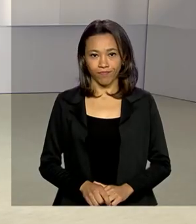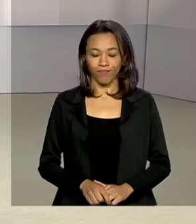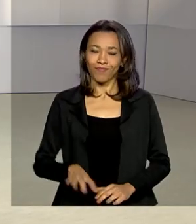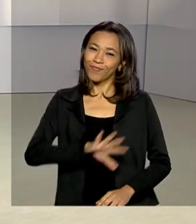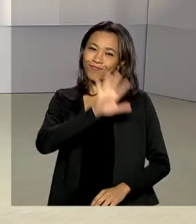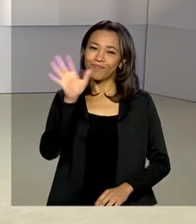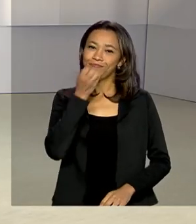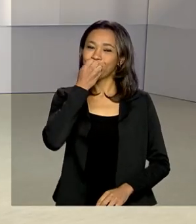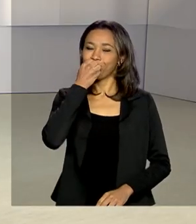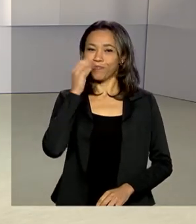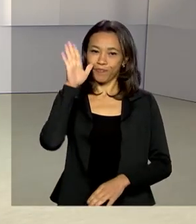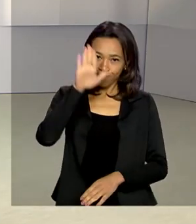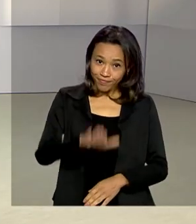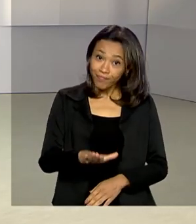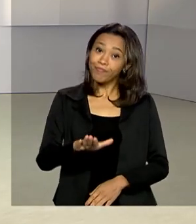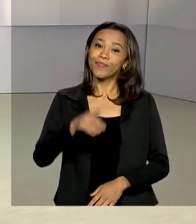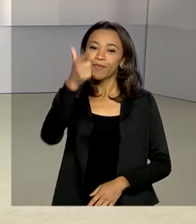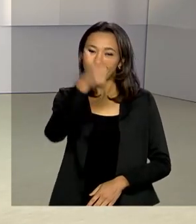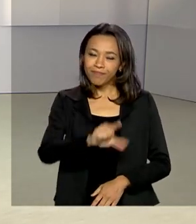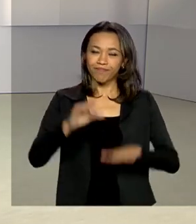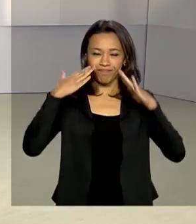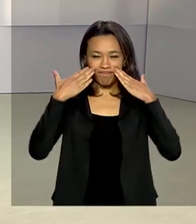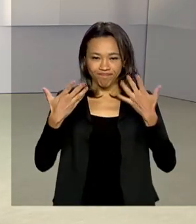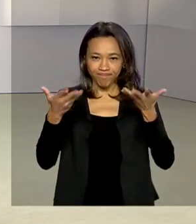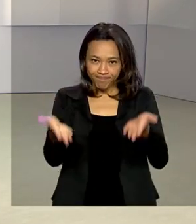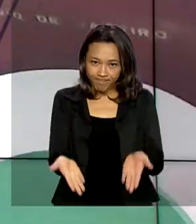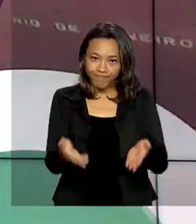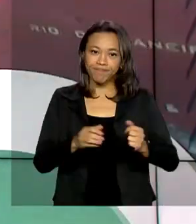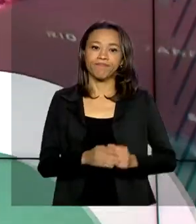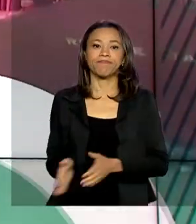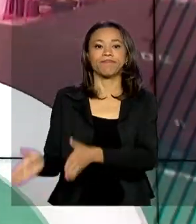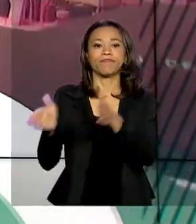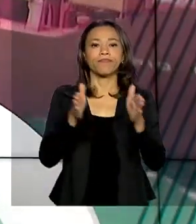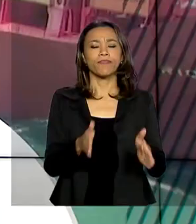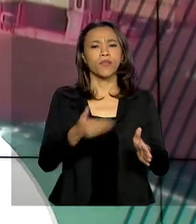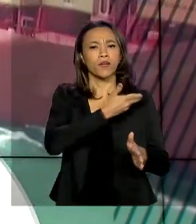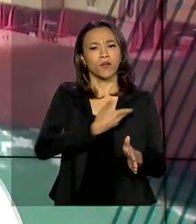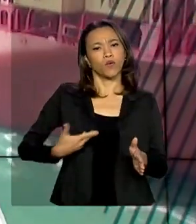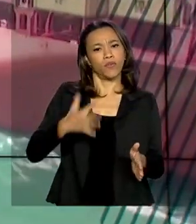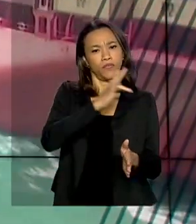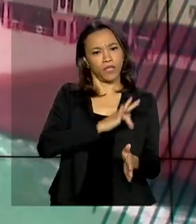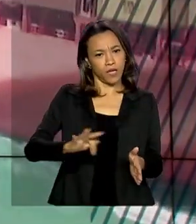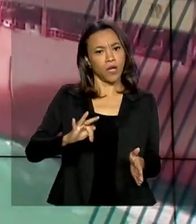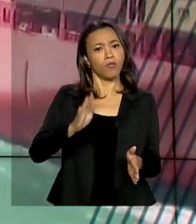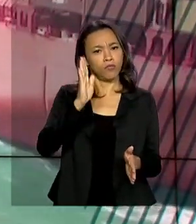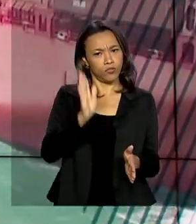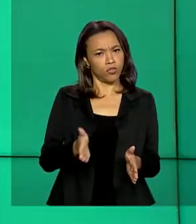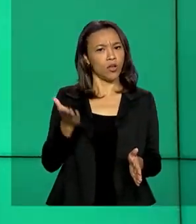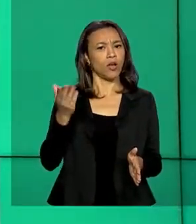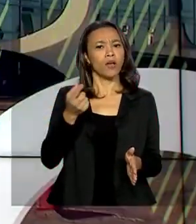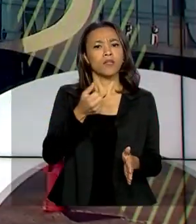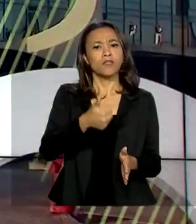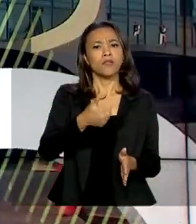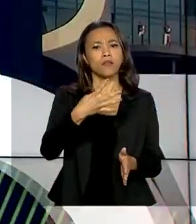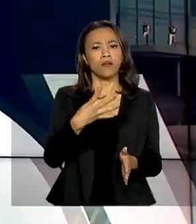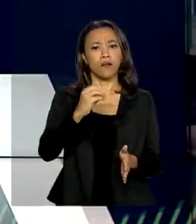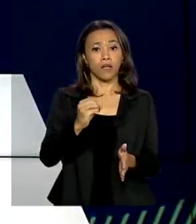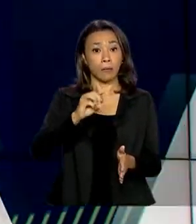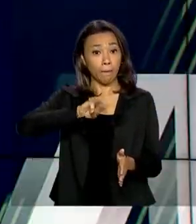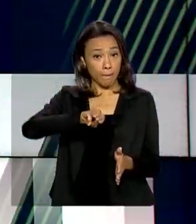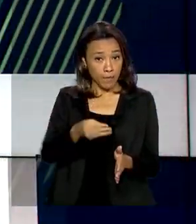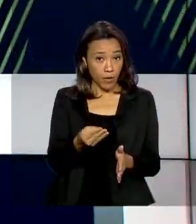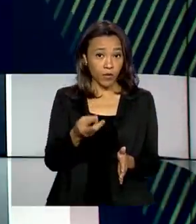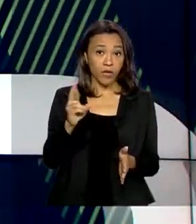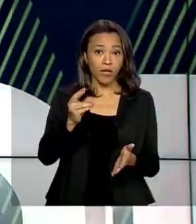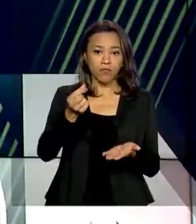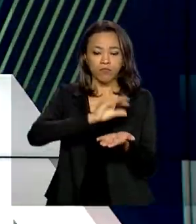Olá, boa tarde. De volta com o Governo Agora. O Governo Federal destinou 140 milhões de reais para